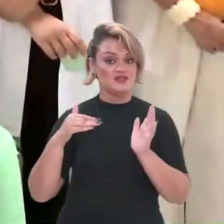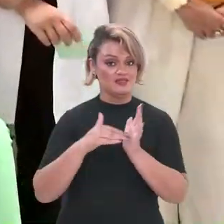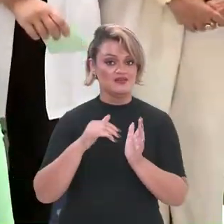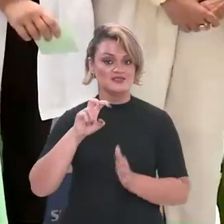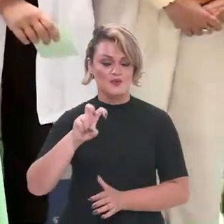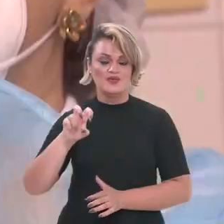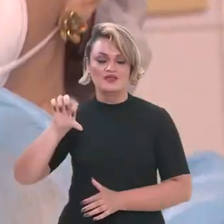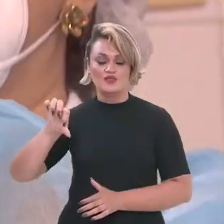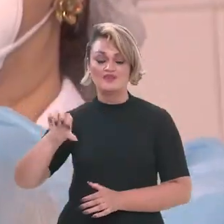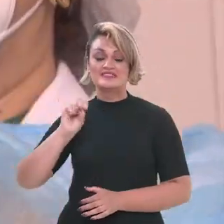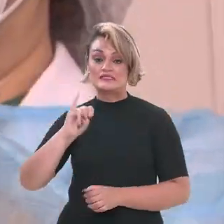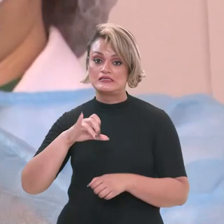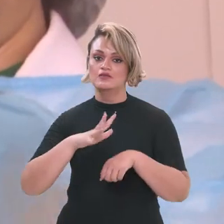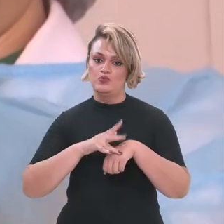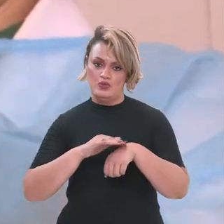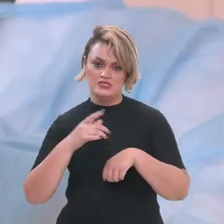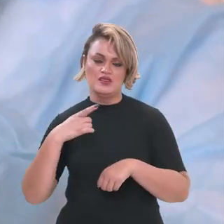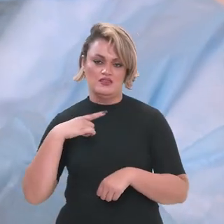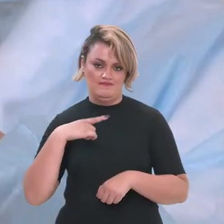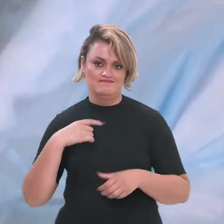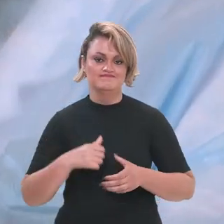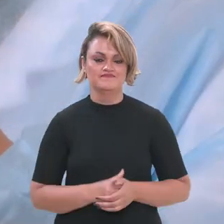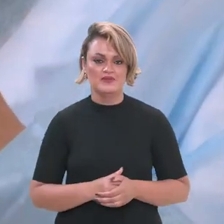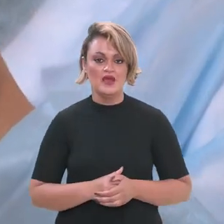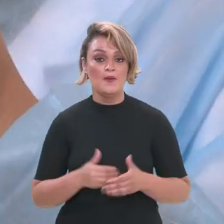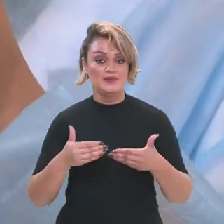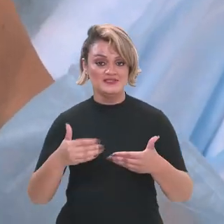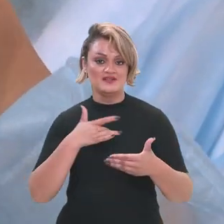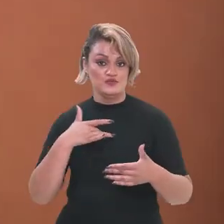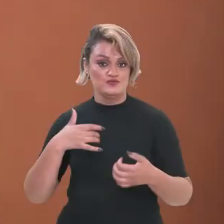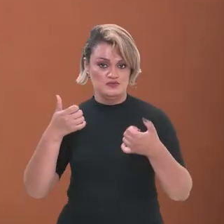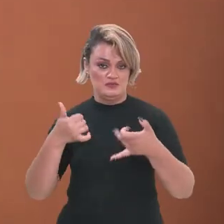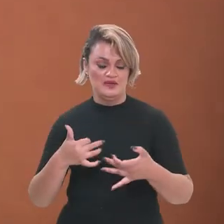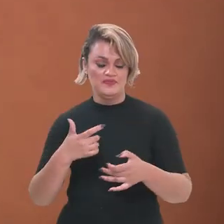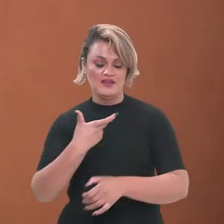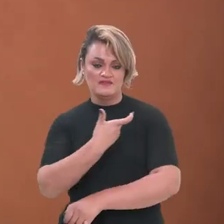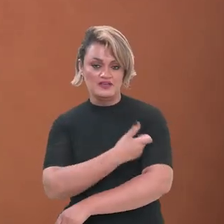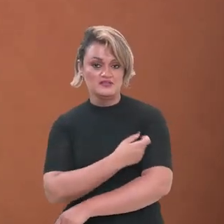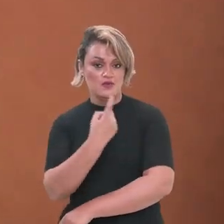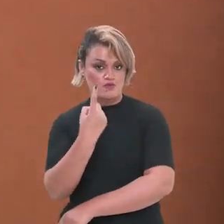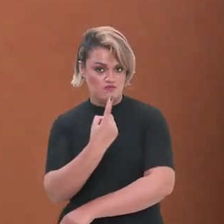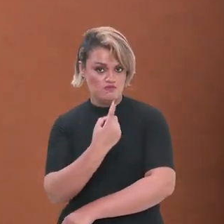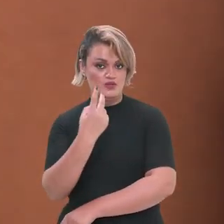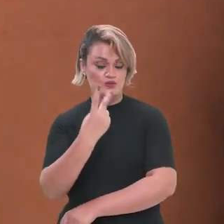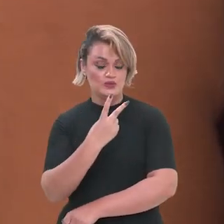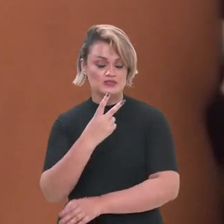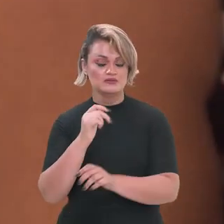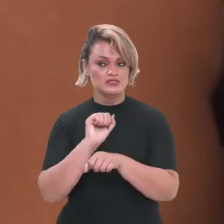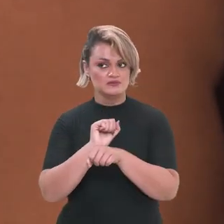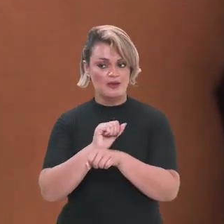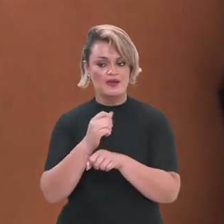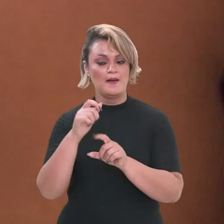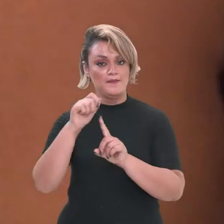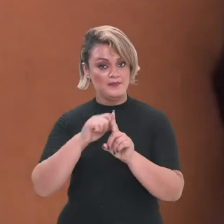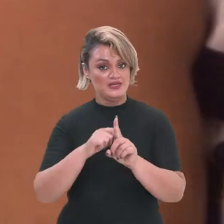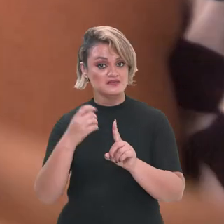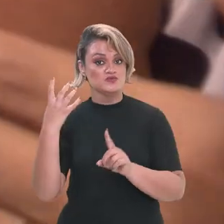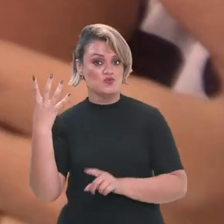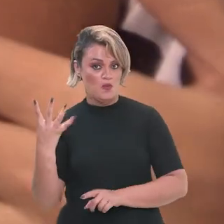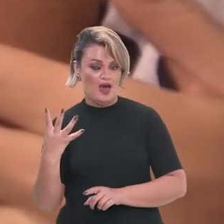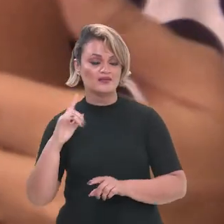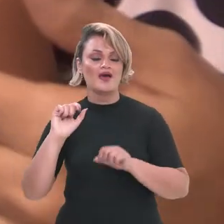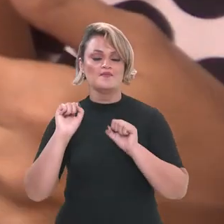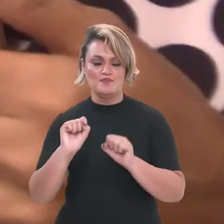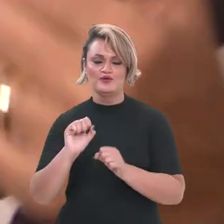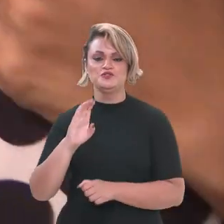12 e 59 anos com comorbidades. Segundo o Ministério da Saúde, deve tomar o reforço quem já recebeu pelo menos